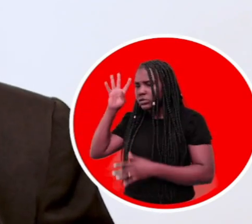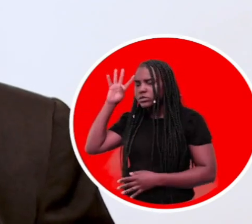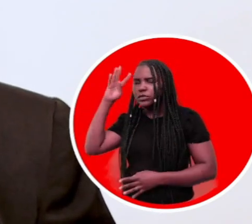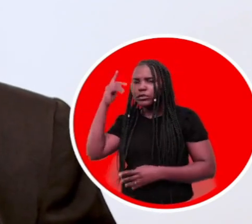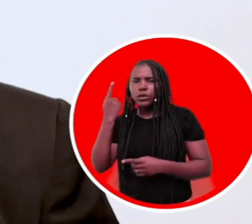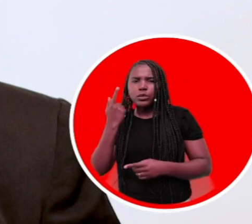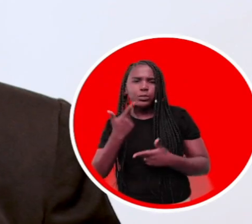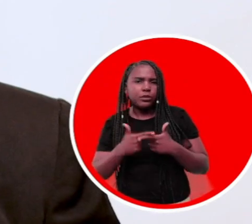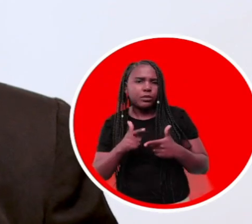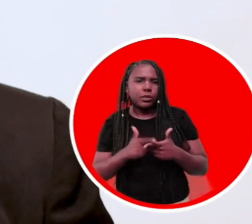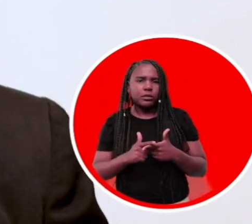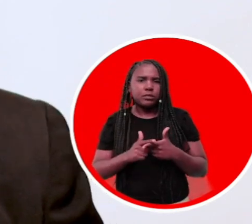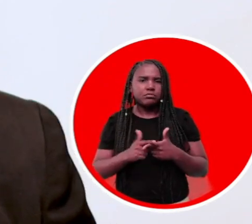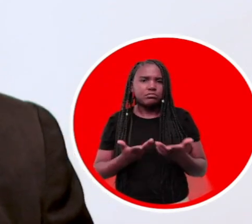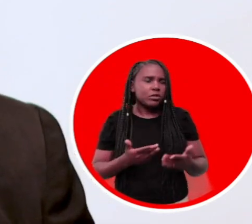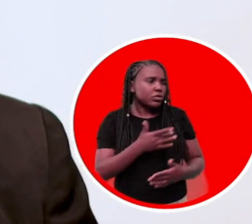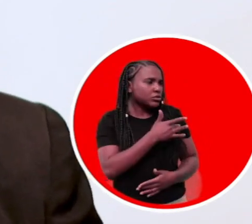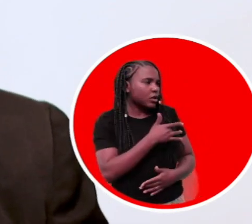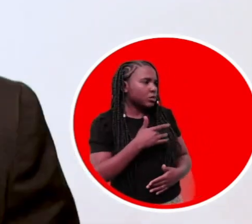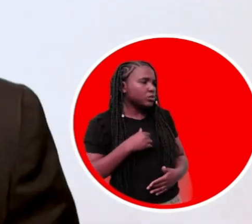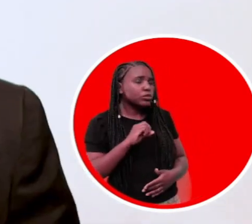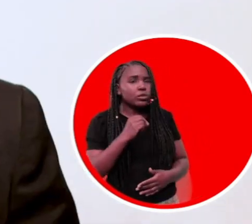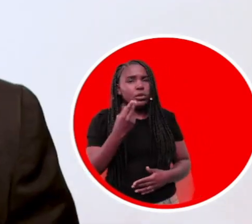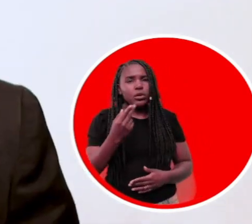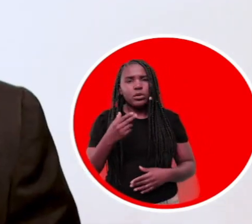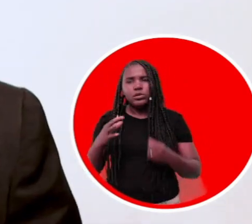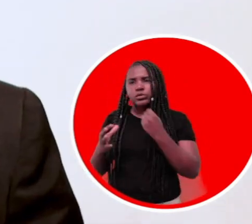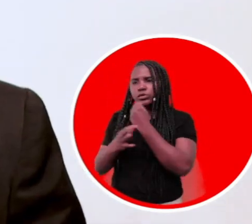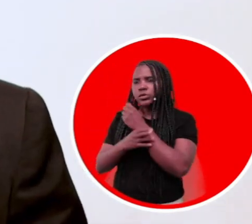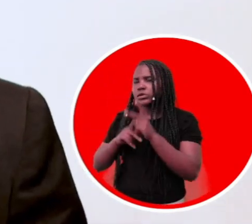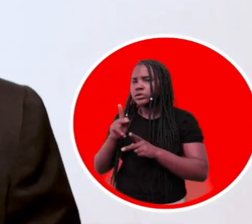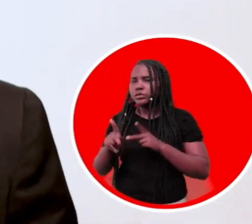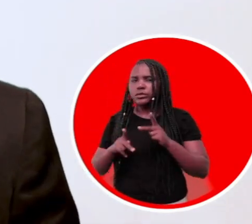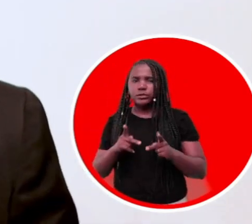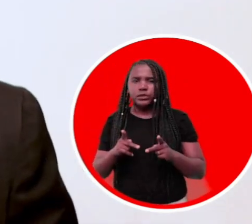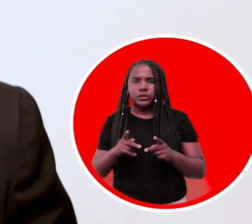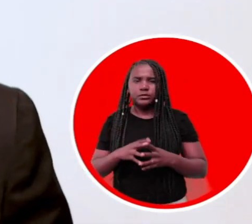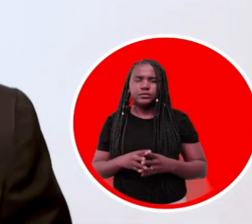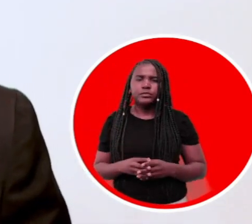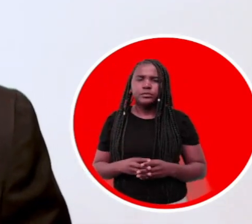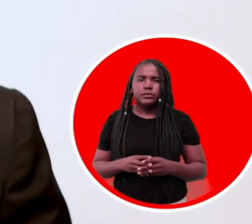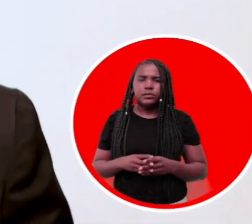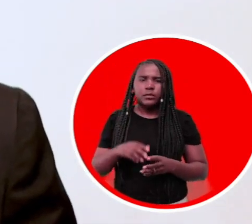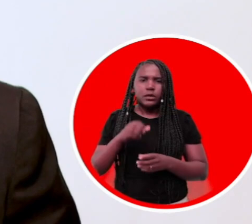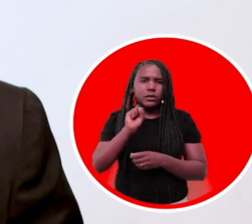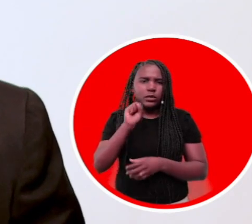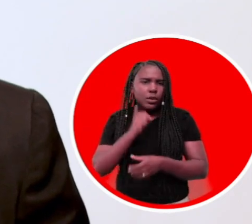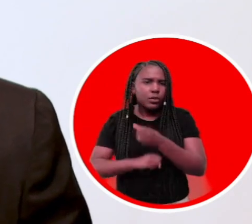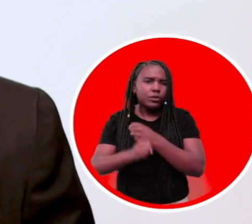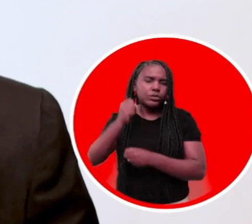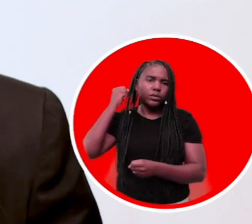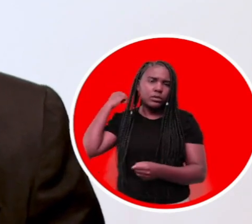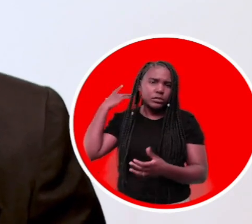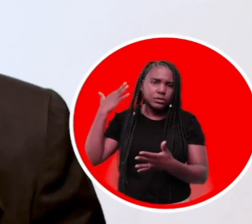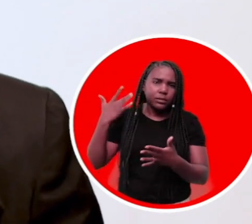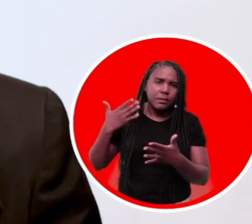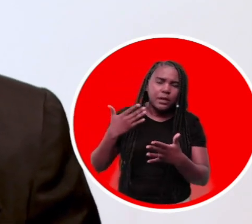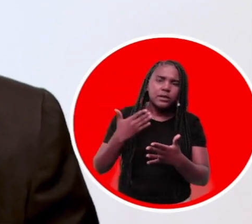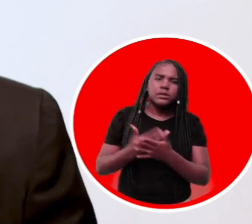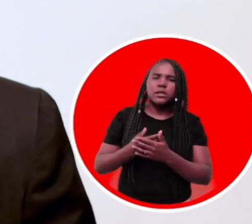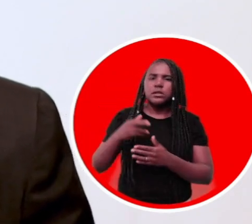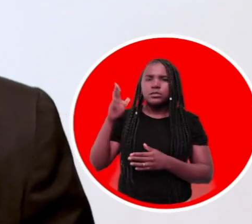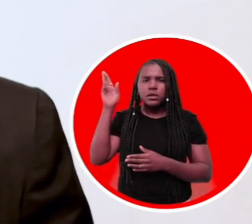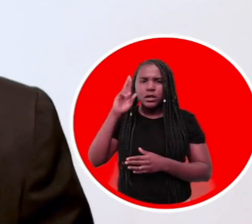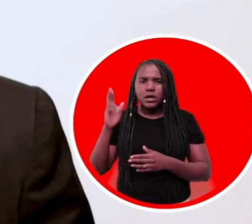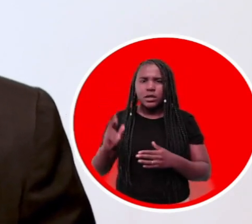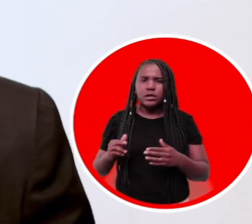focados em resolver apenas um problema. De um lado, saúde. Do outro, segurança pública. E Resende segue